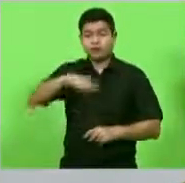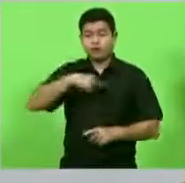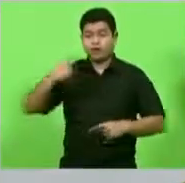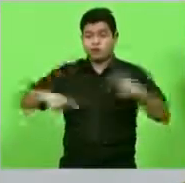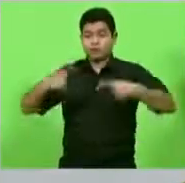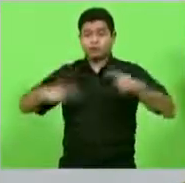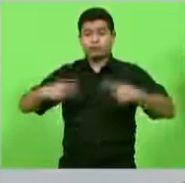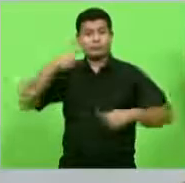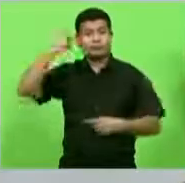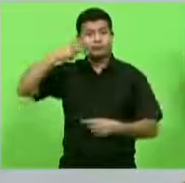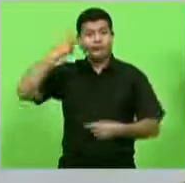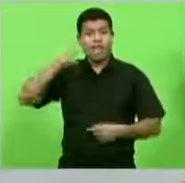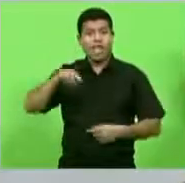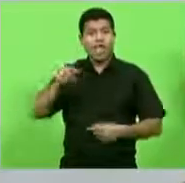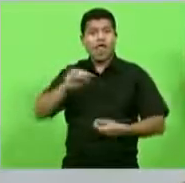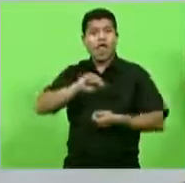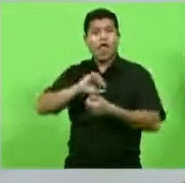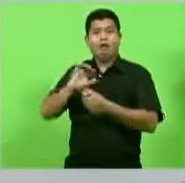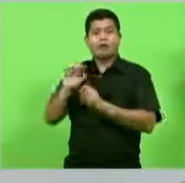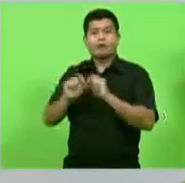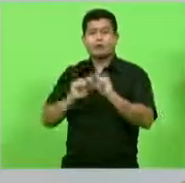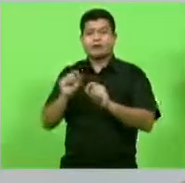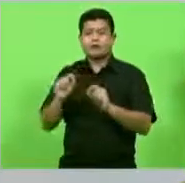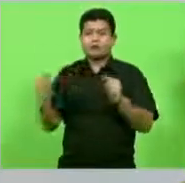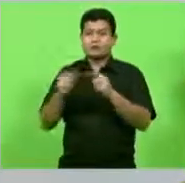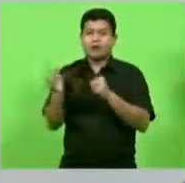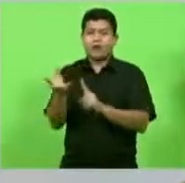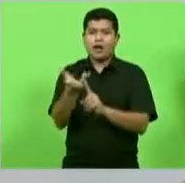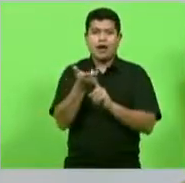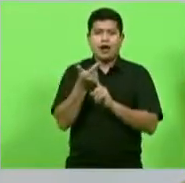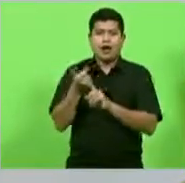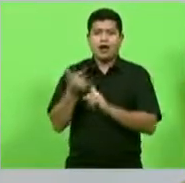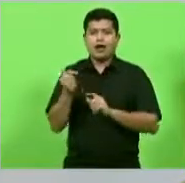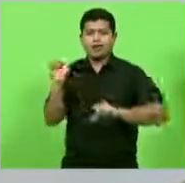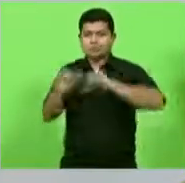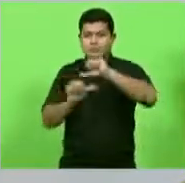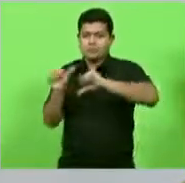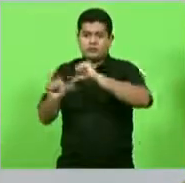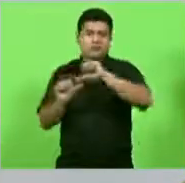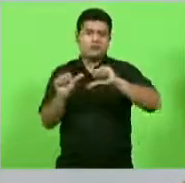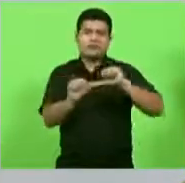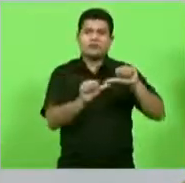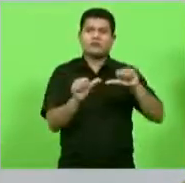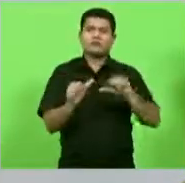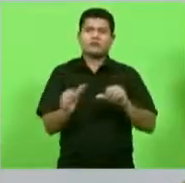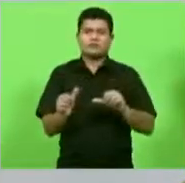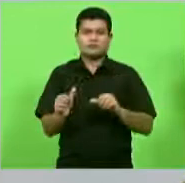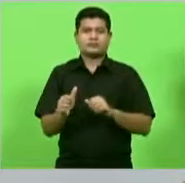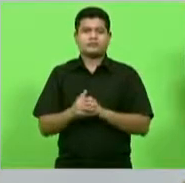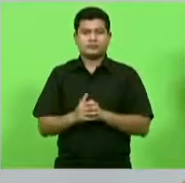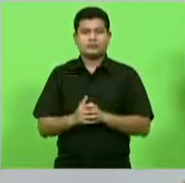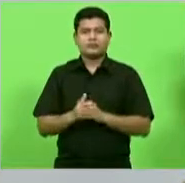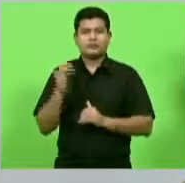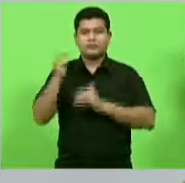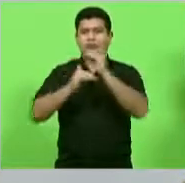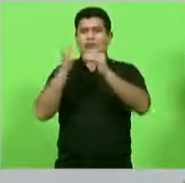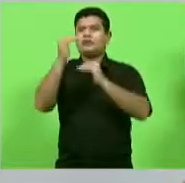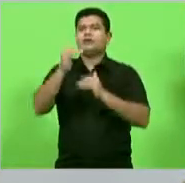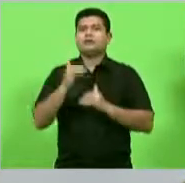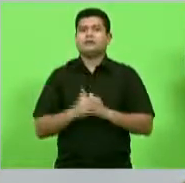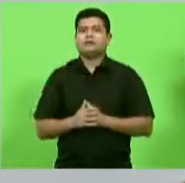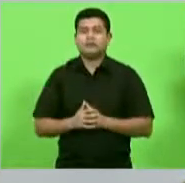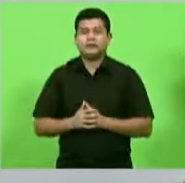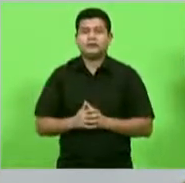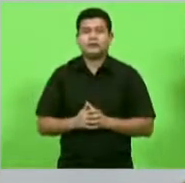a política é a arte de liderar de transformar de modificar de evoluir de dar o salto quântico